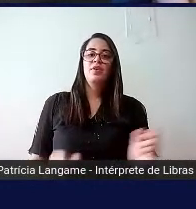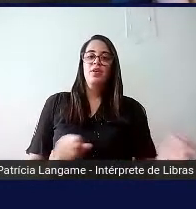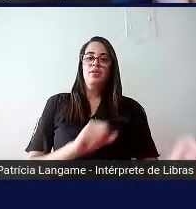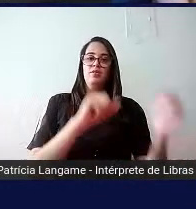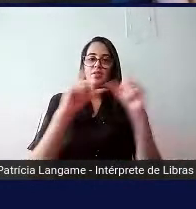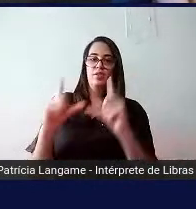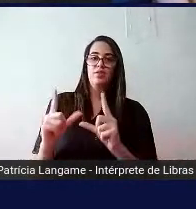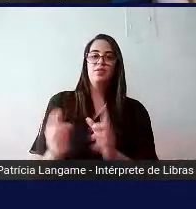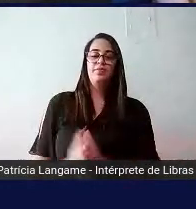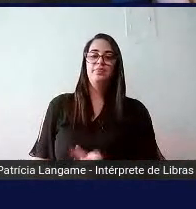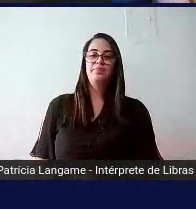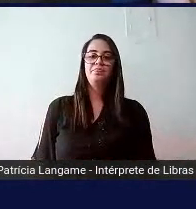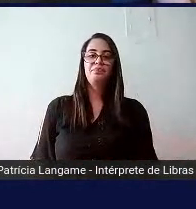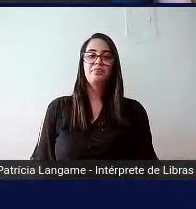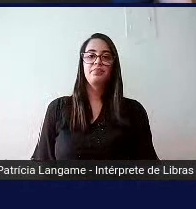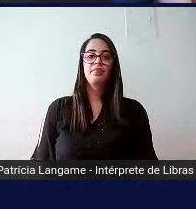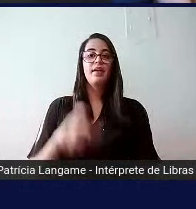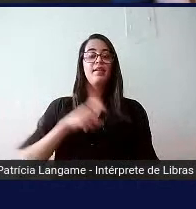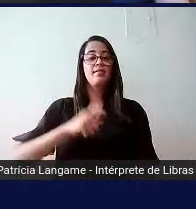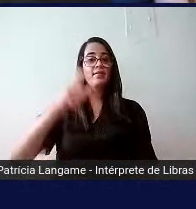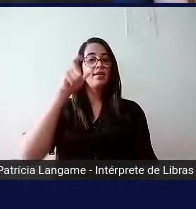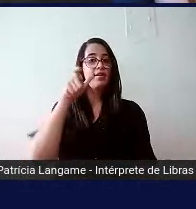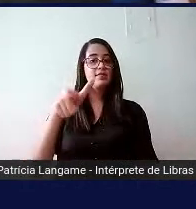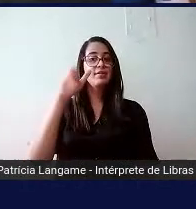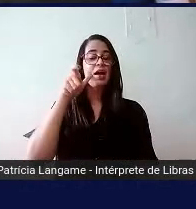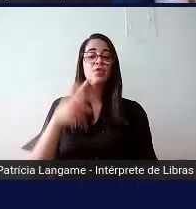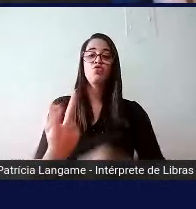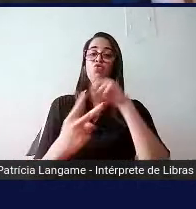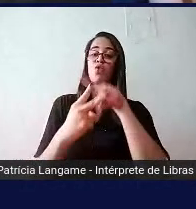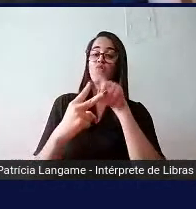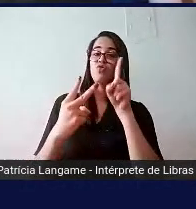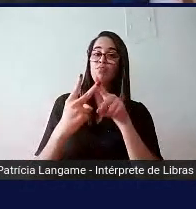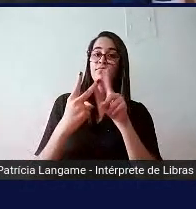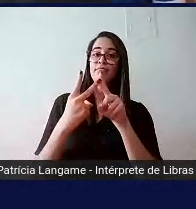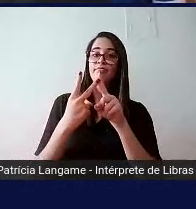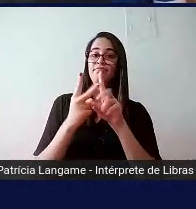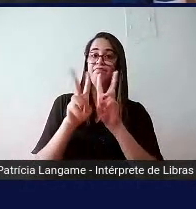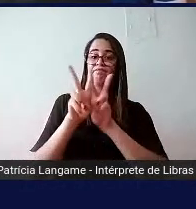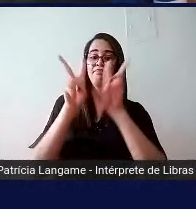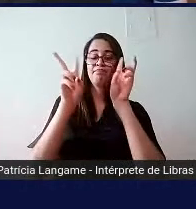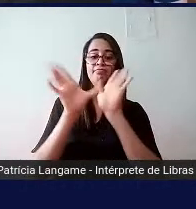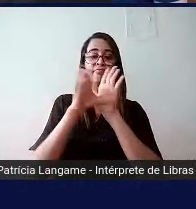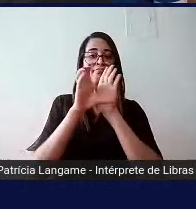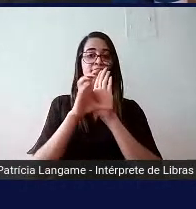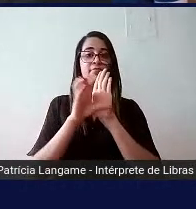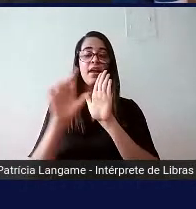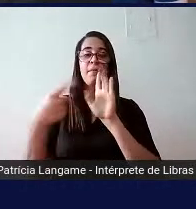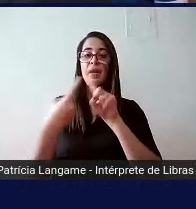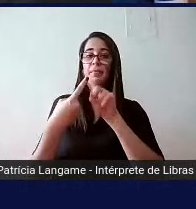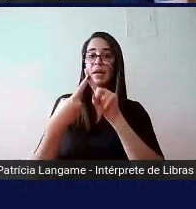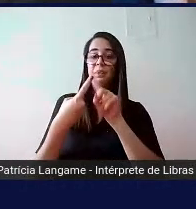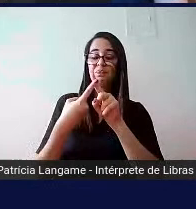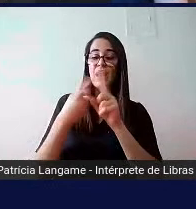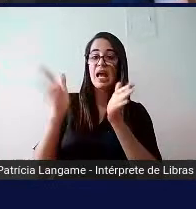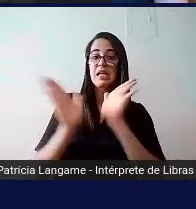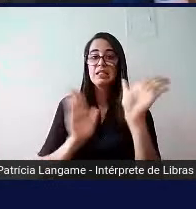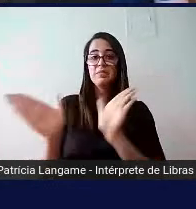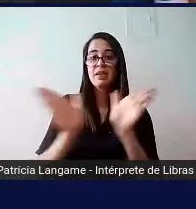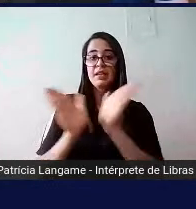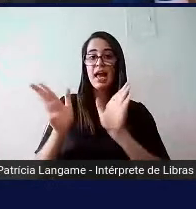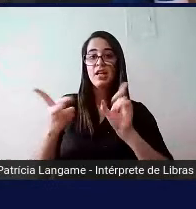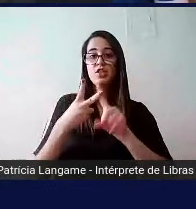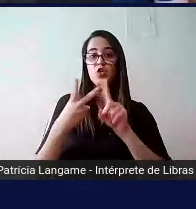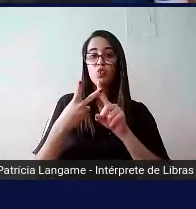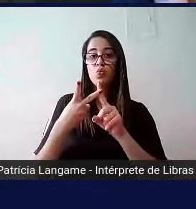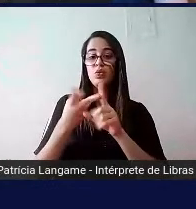interessado, então, em dois termos aqui, que são fortes para essa semana. O primeiro é acessibilidade, e o segundo é